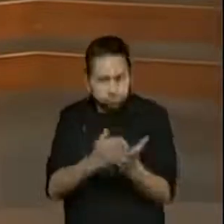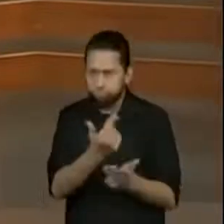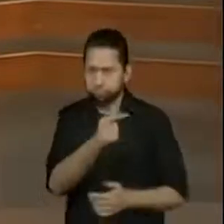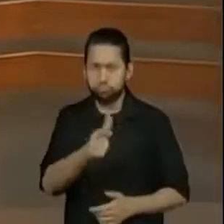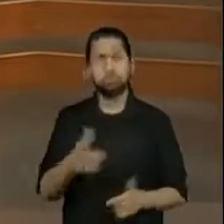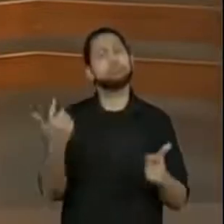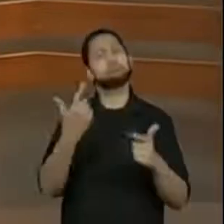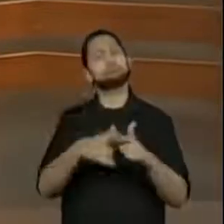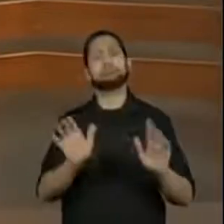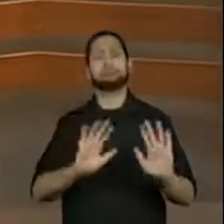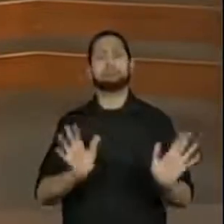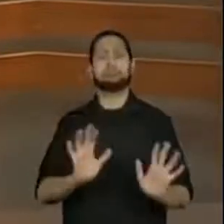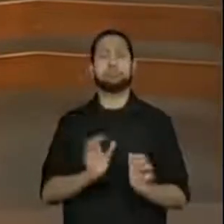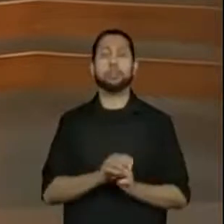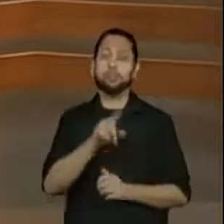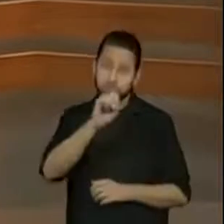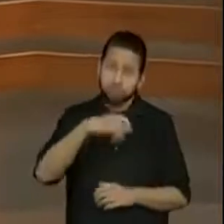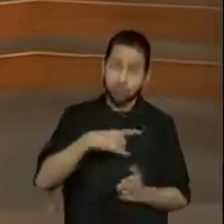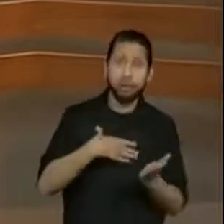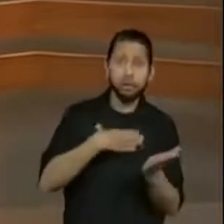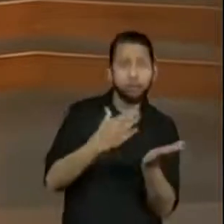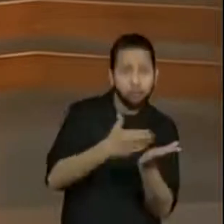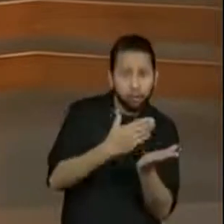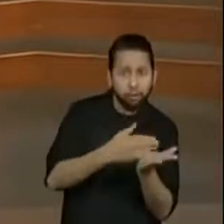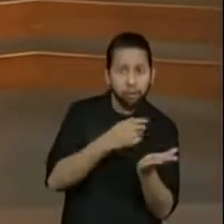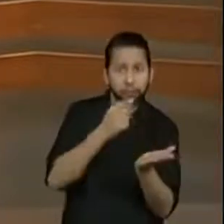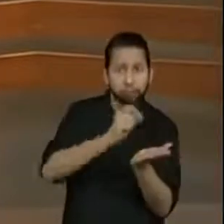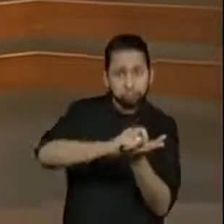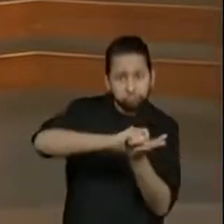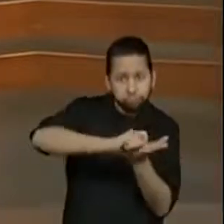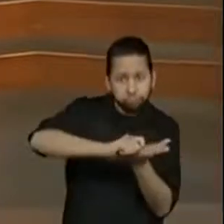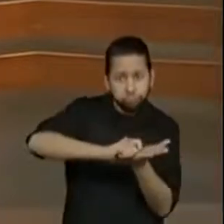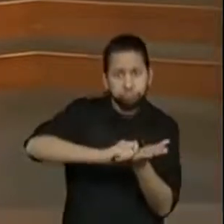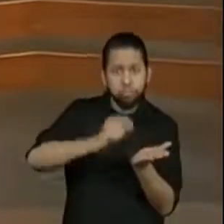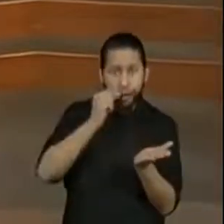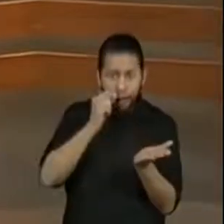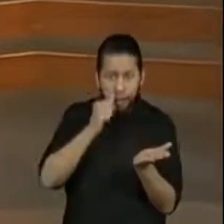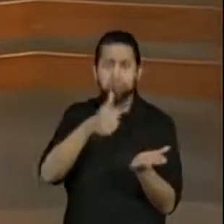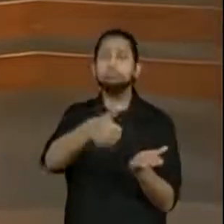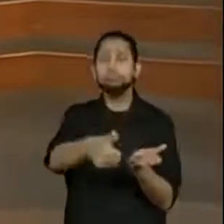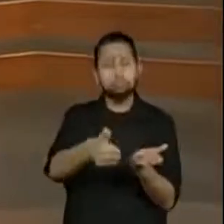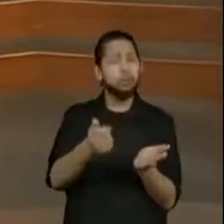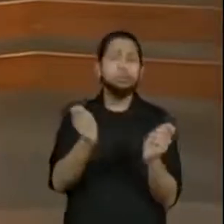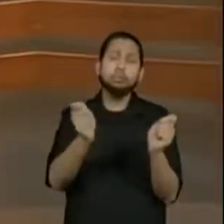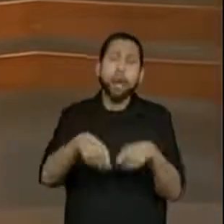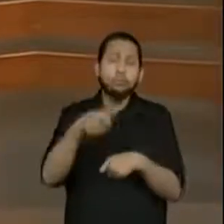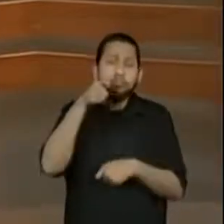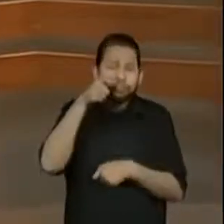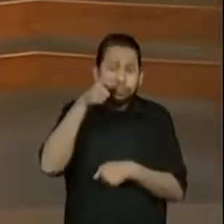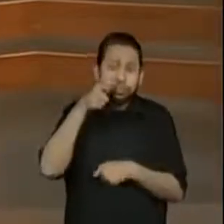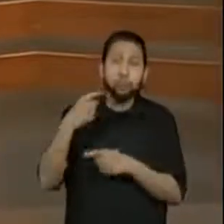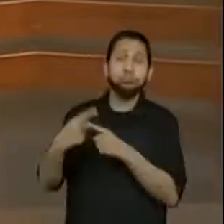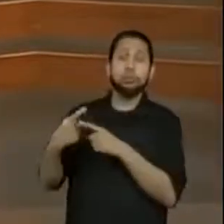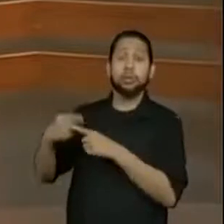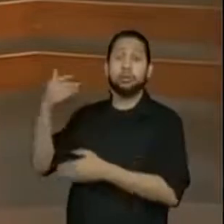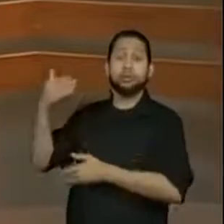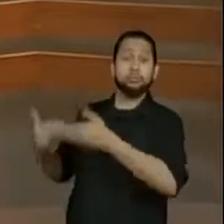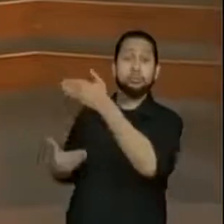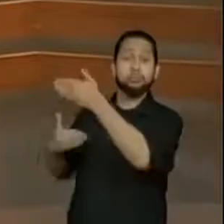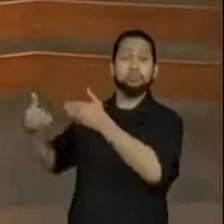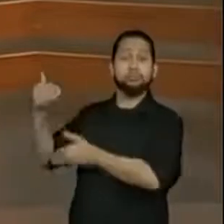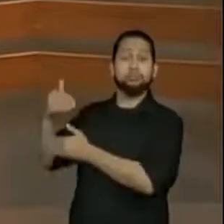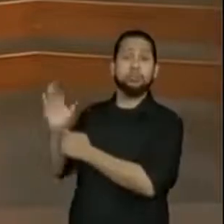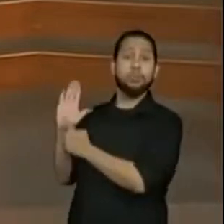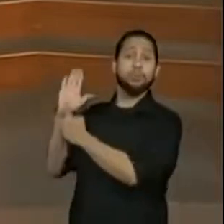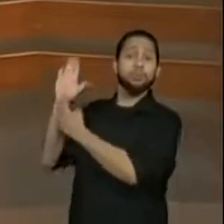problemas. Você tem um caderno? Você tem um lápis? Consegue acompanhar tranquilamente. O material foi todo adaptado para